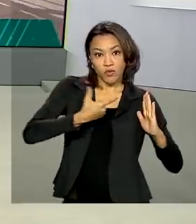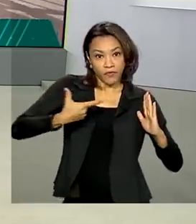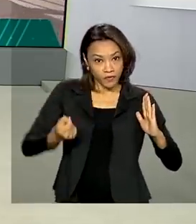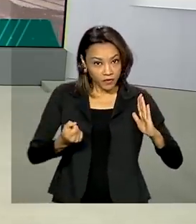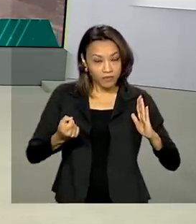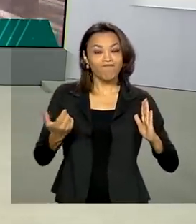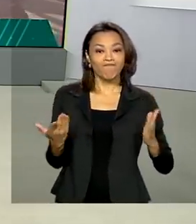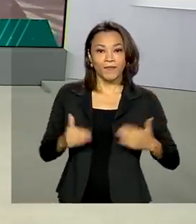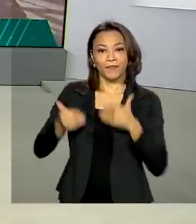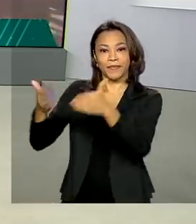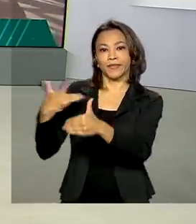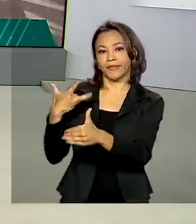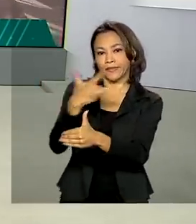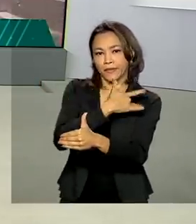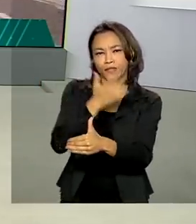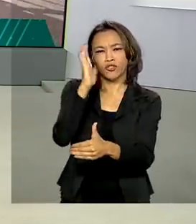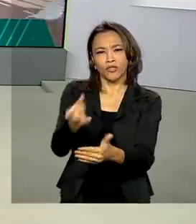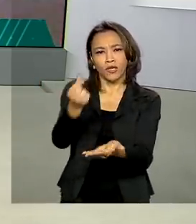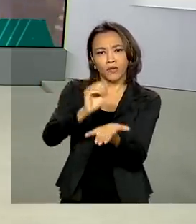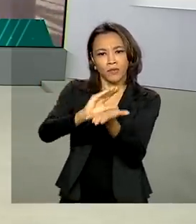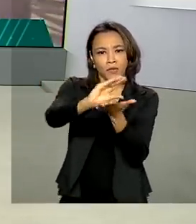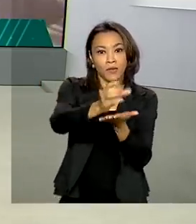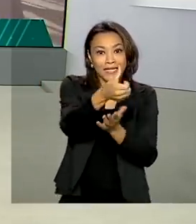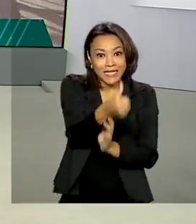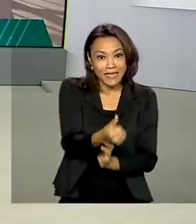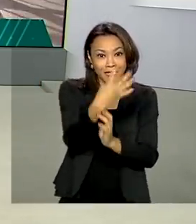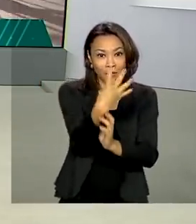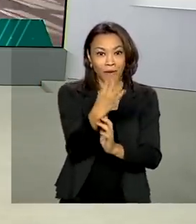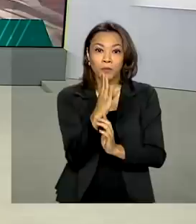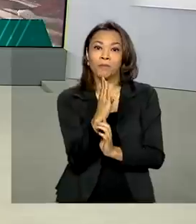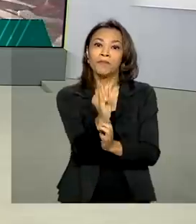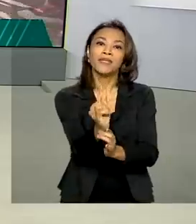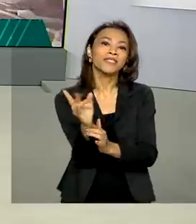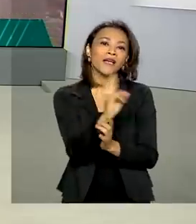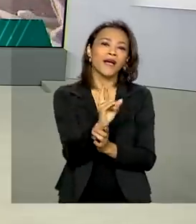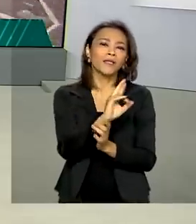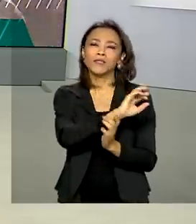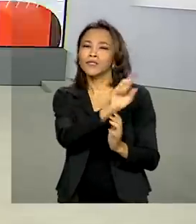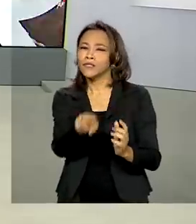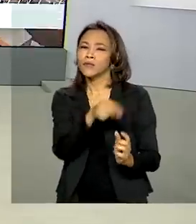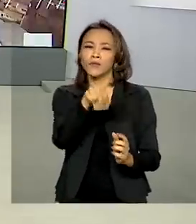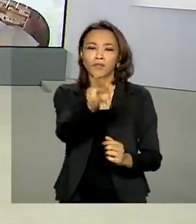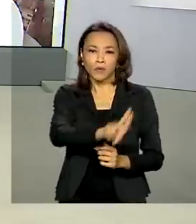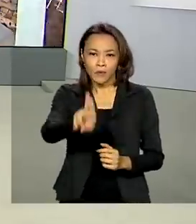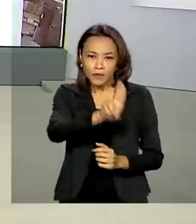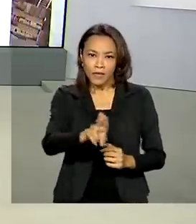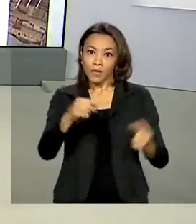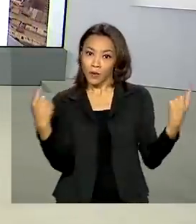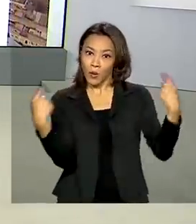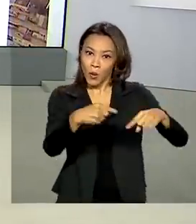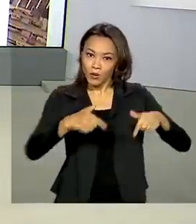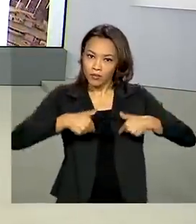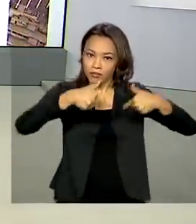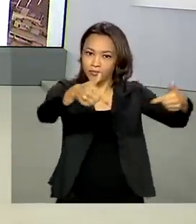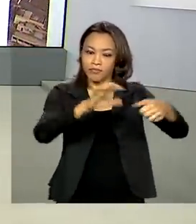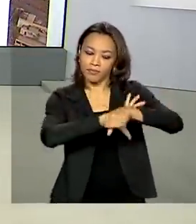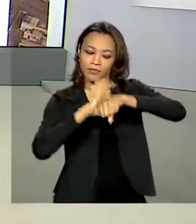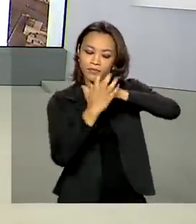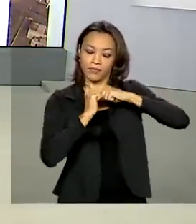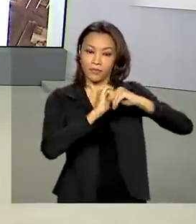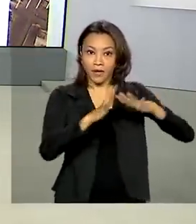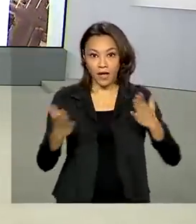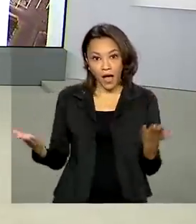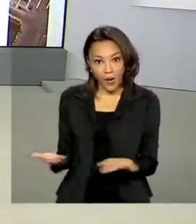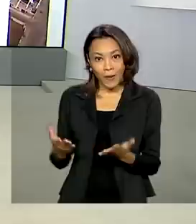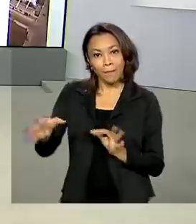Ministério da Saúde liberou 64 bilhões de reais para o enfrentamento da Covid-19. E agora, prepara o